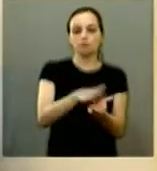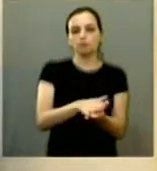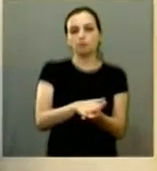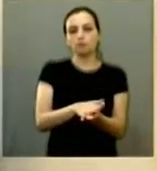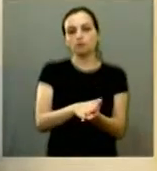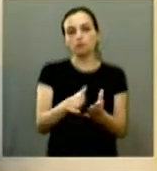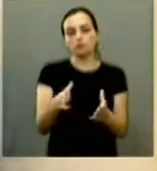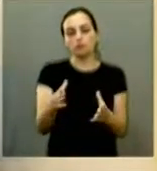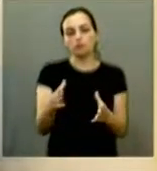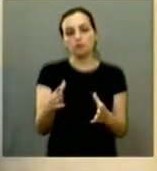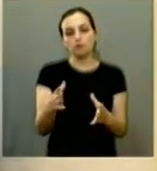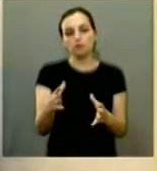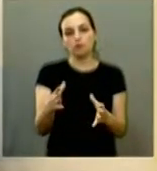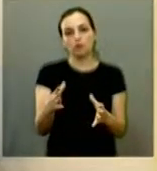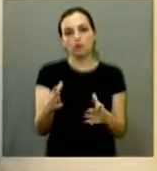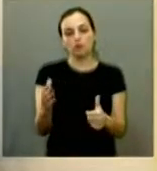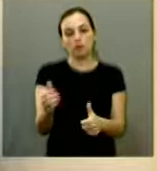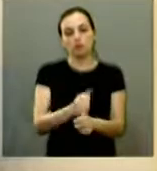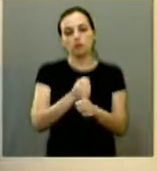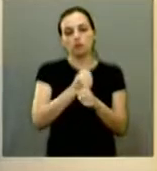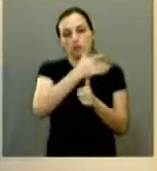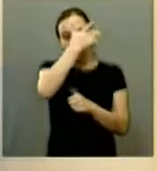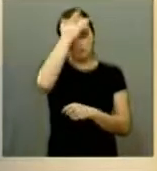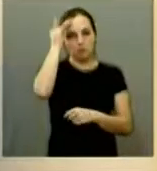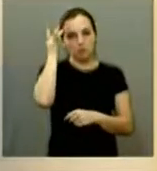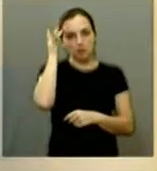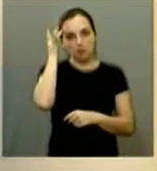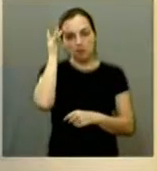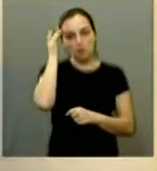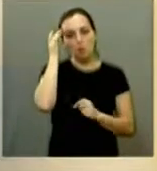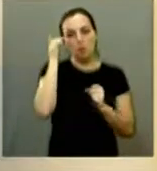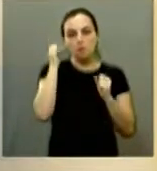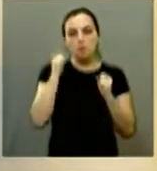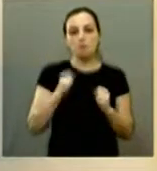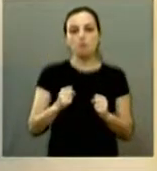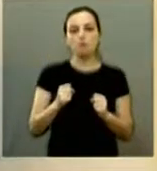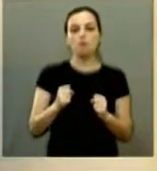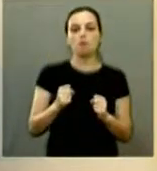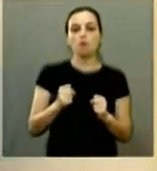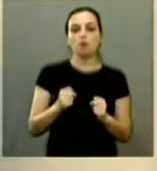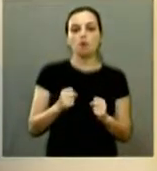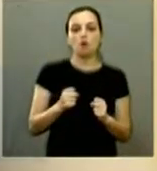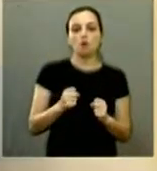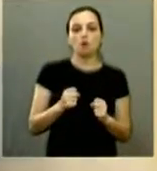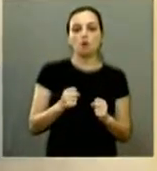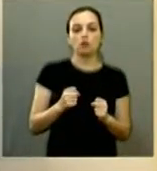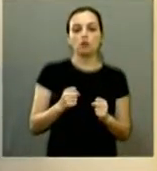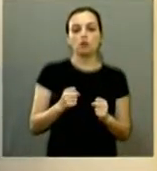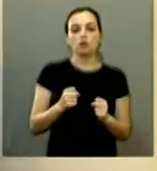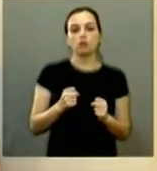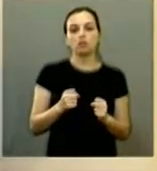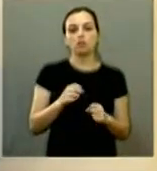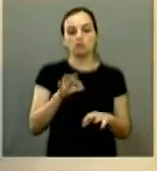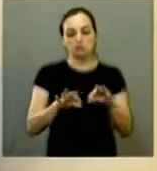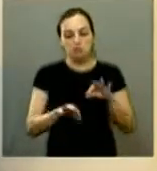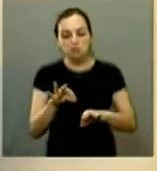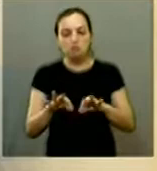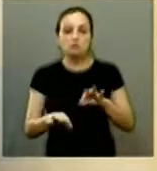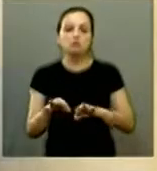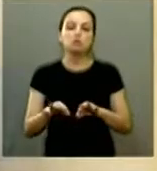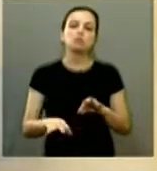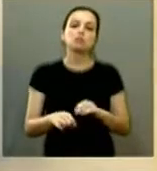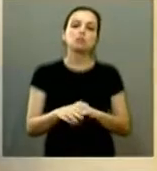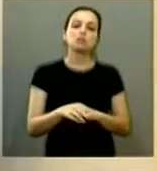ativa da pessoa qualquer essa pessoa pode ser levada a protesto qualquer transação que ela fizer na